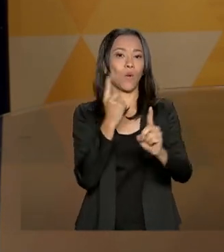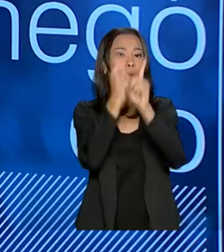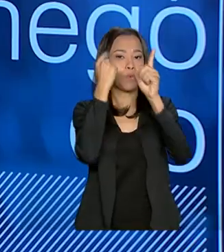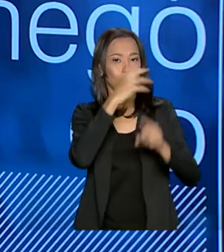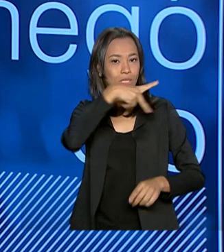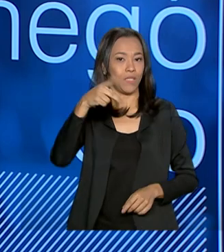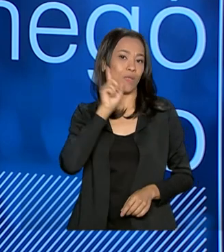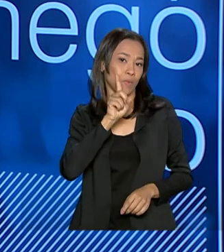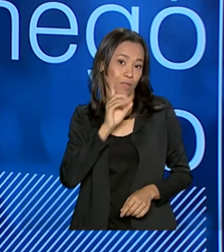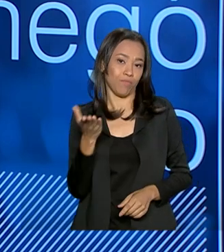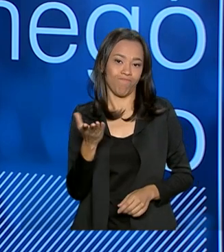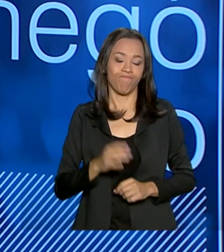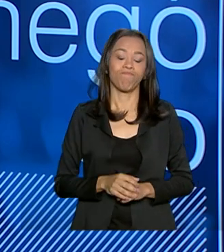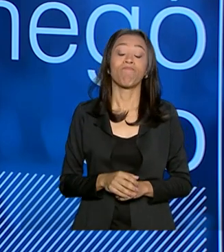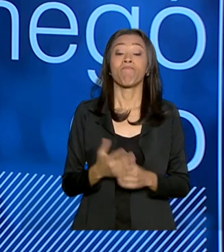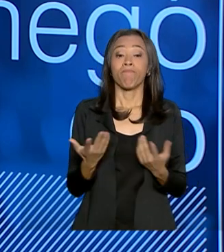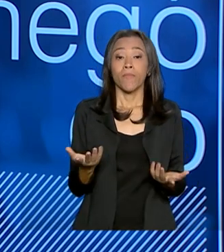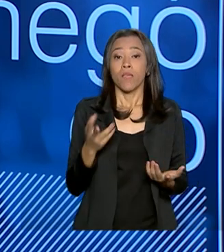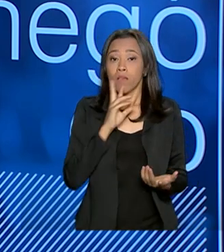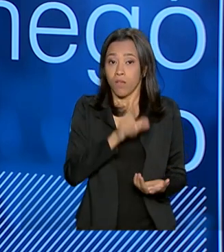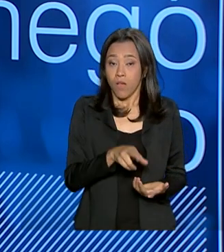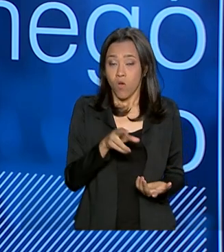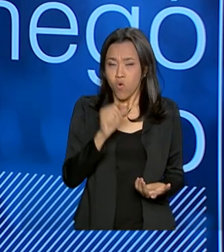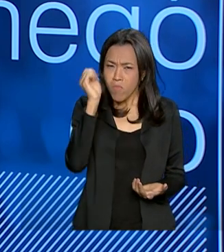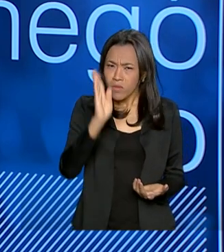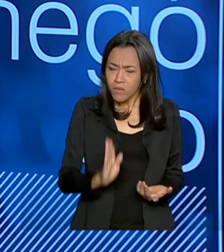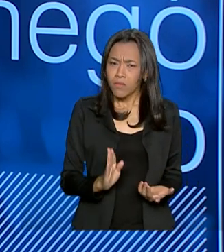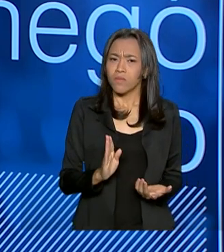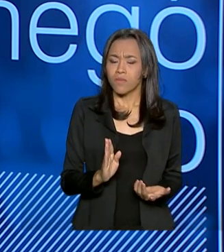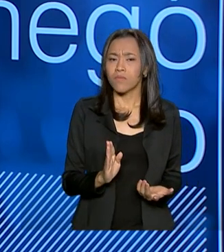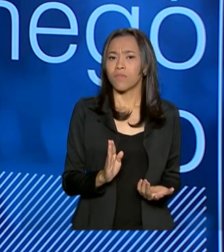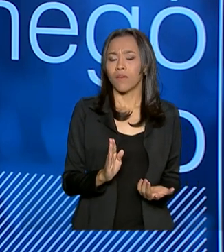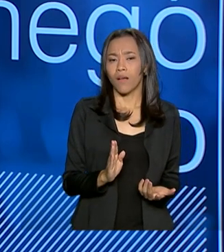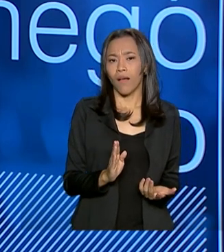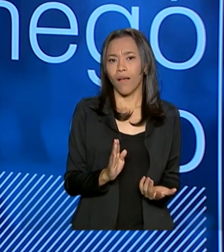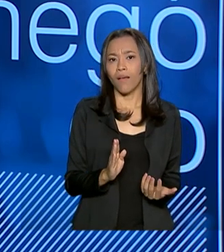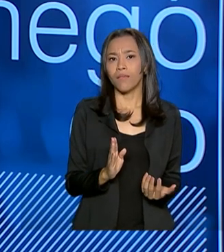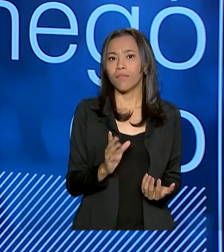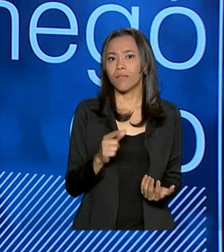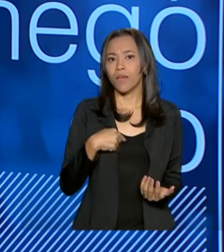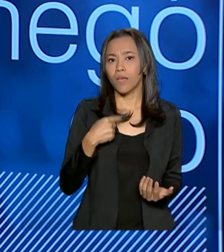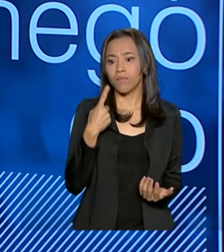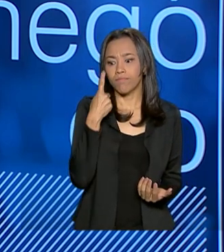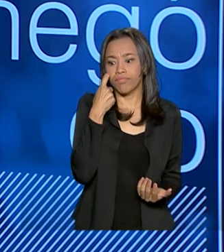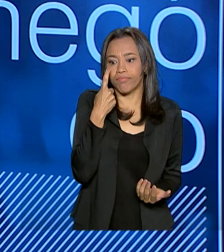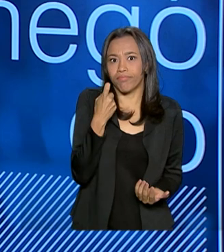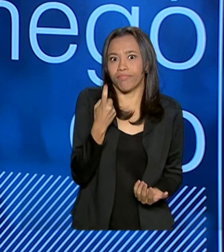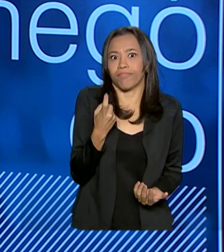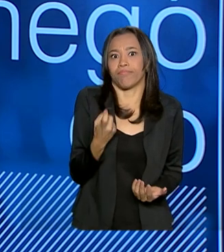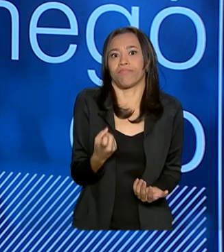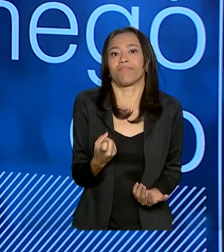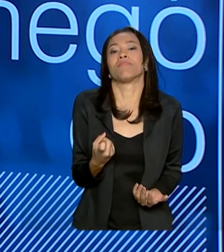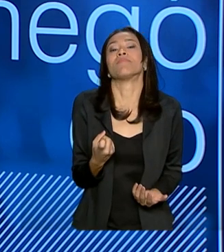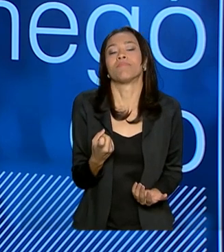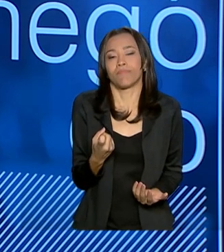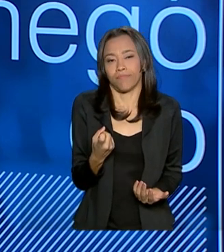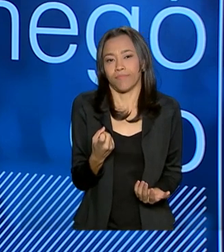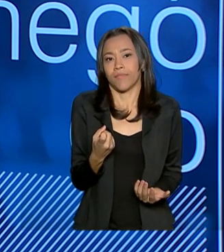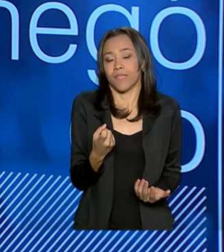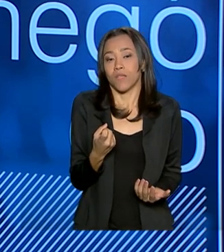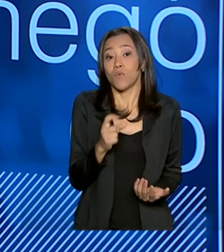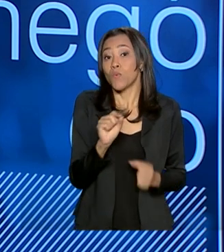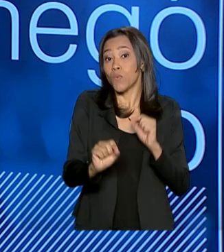realidade é que o Brasil, ele suscita muito interesse por parte dos